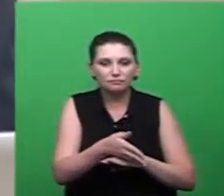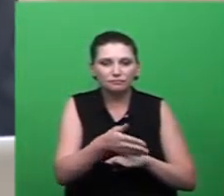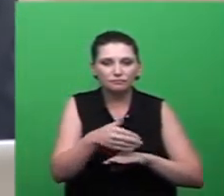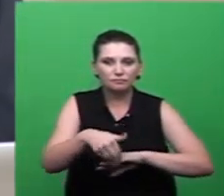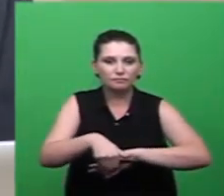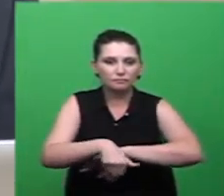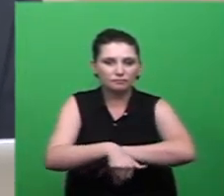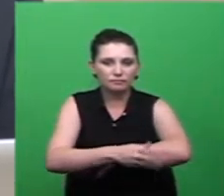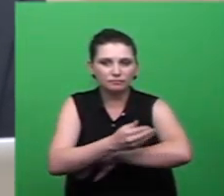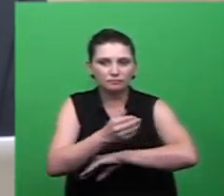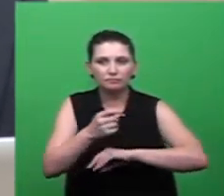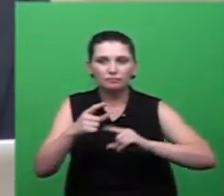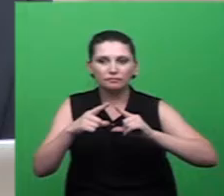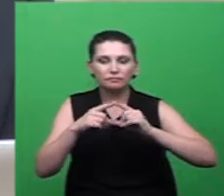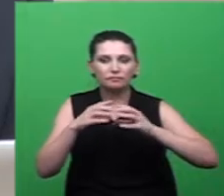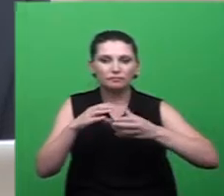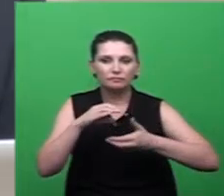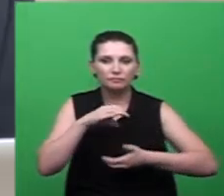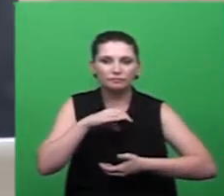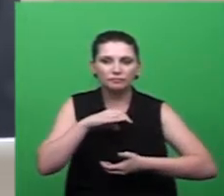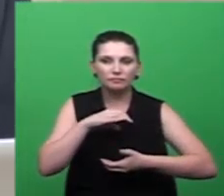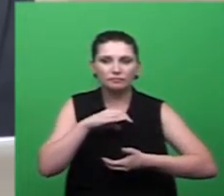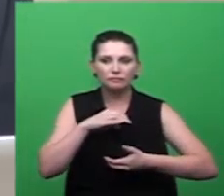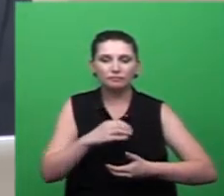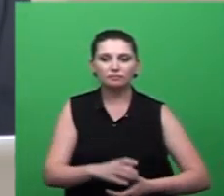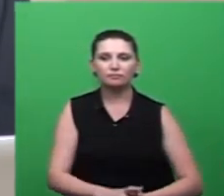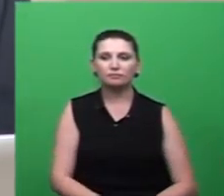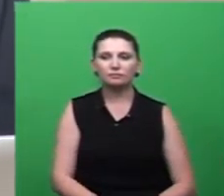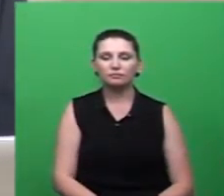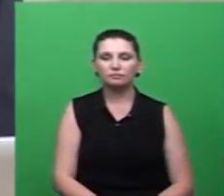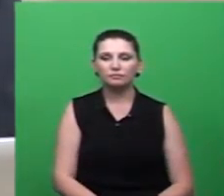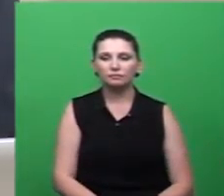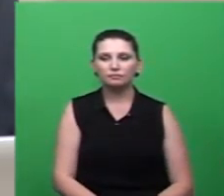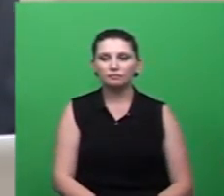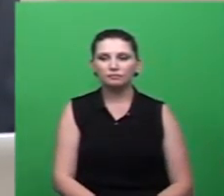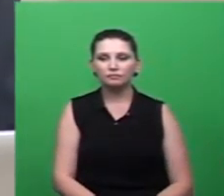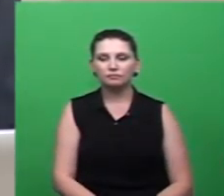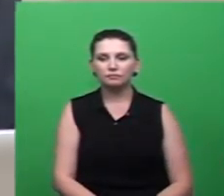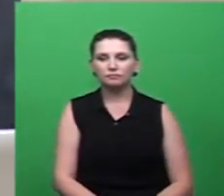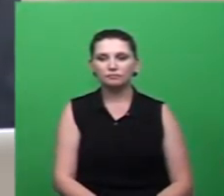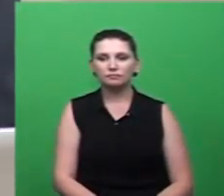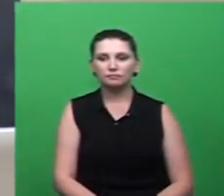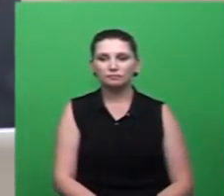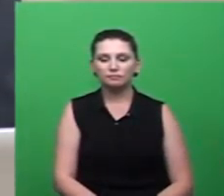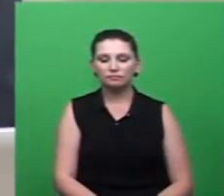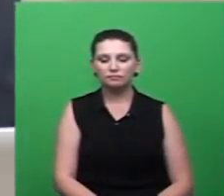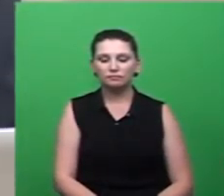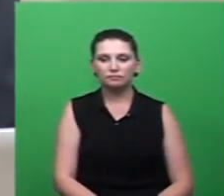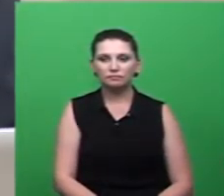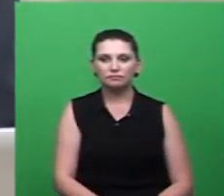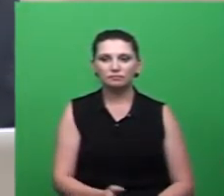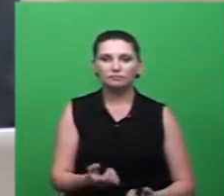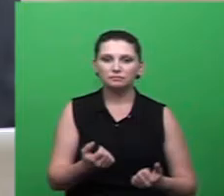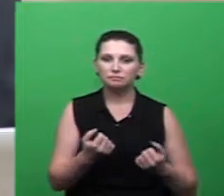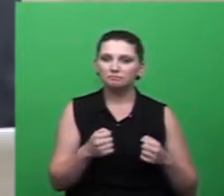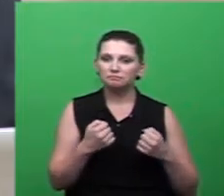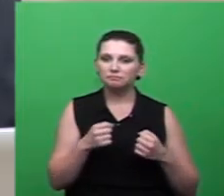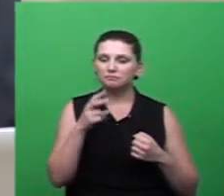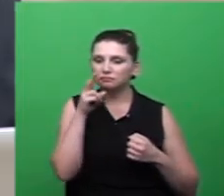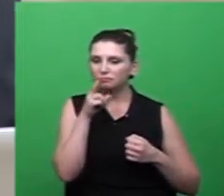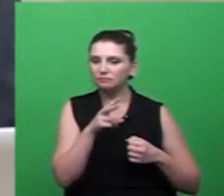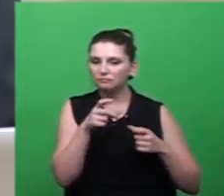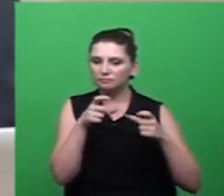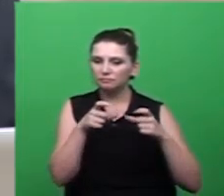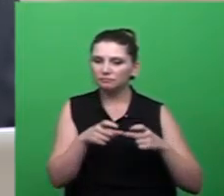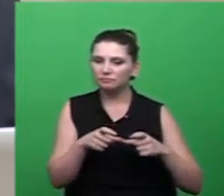comprometeu então de passar lá né Ângela e ver isso aí tem o Mílio de Agostinho que é o intendente do pátio de máquinas e está bem por dentro do assunto ele conhece o local e a